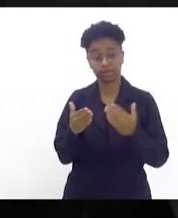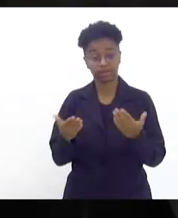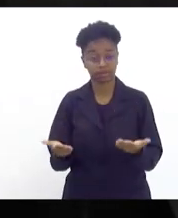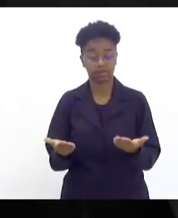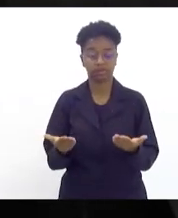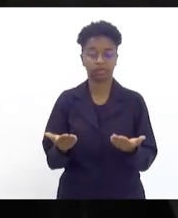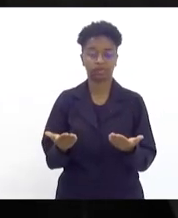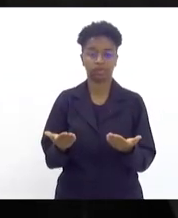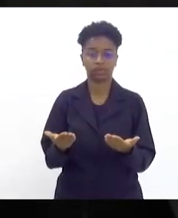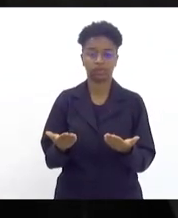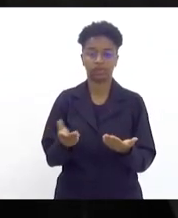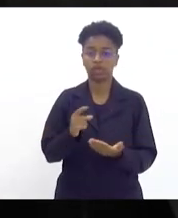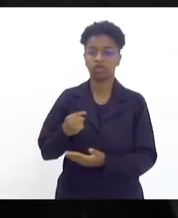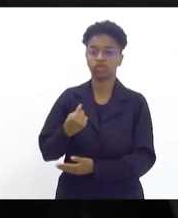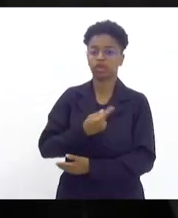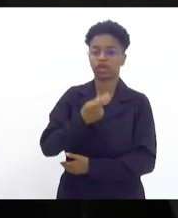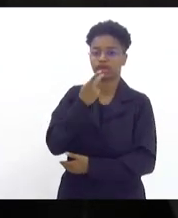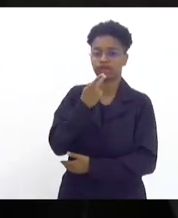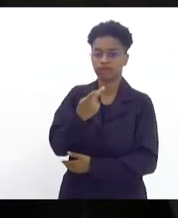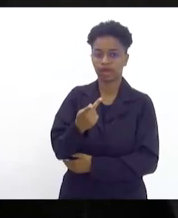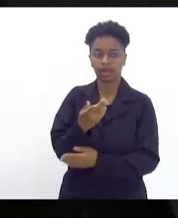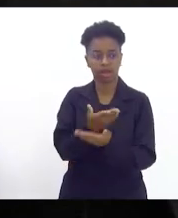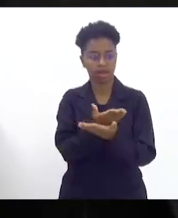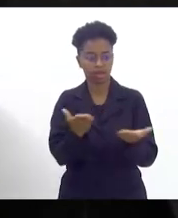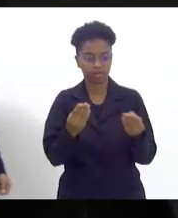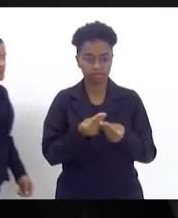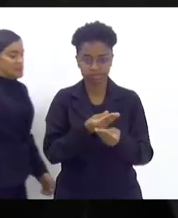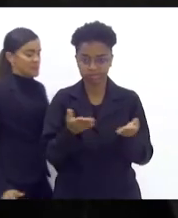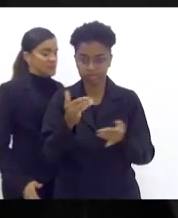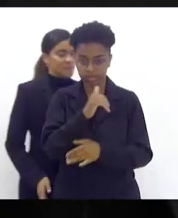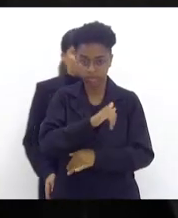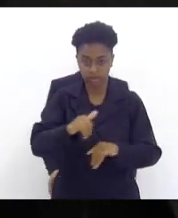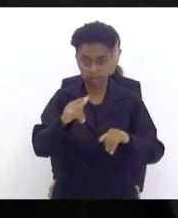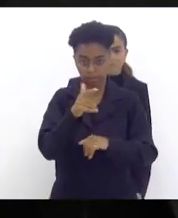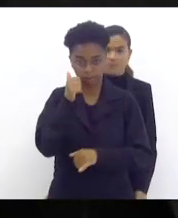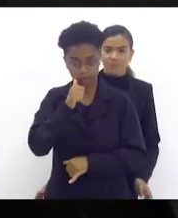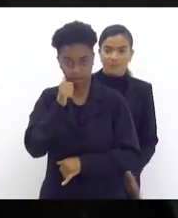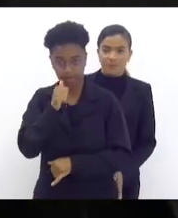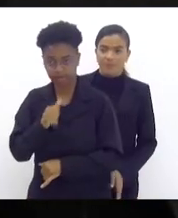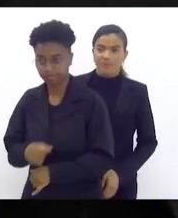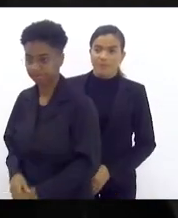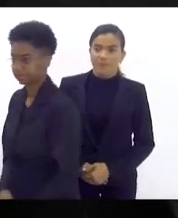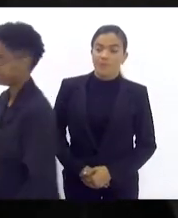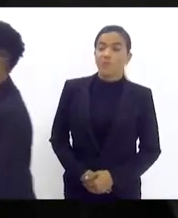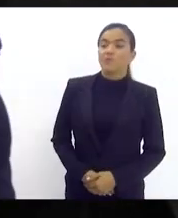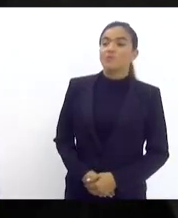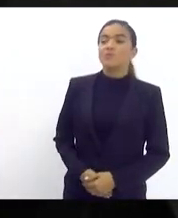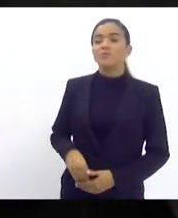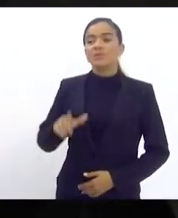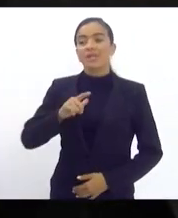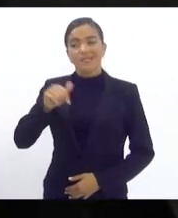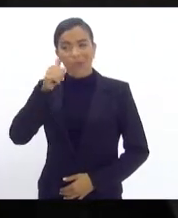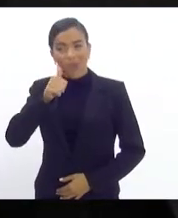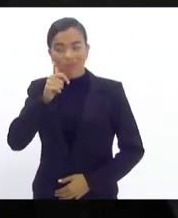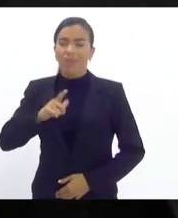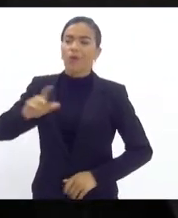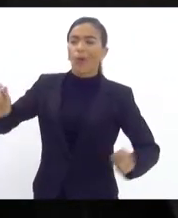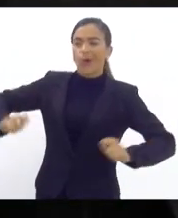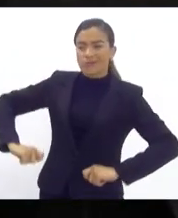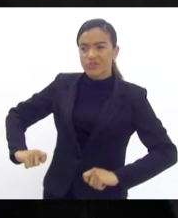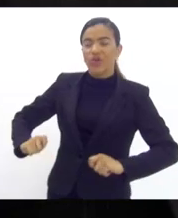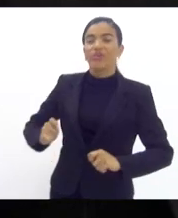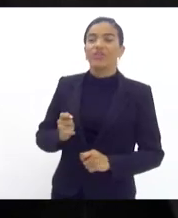quando nós falamos para essa mulher vítima de violência que ela tem condições de novamente